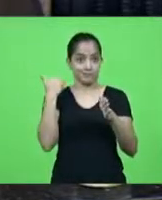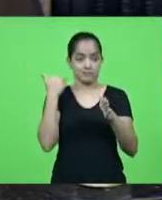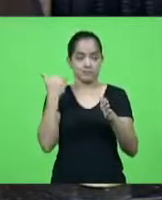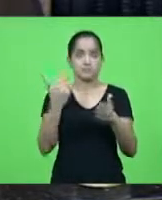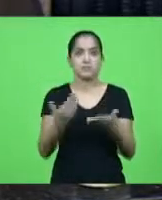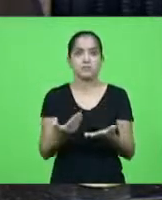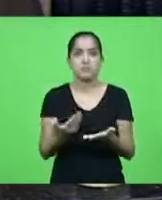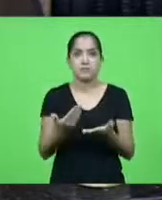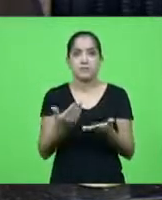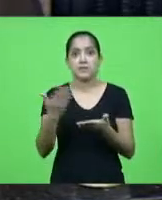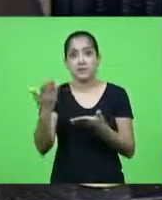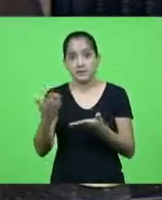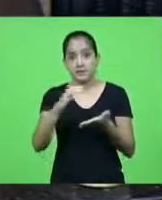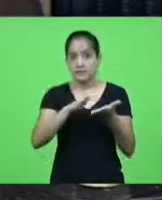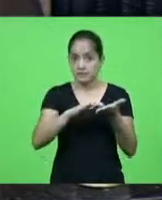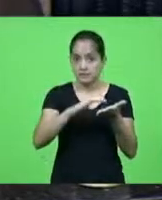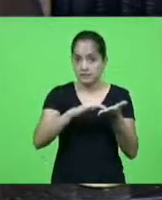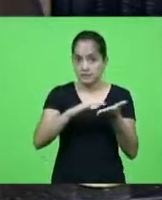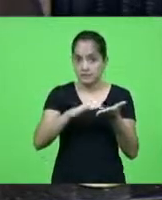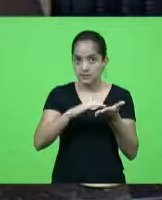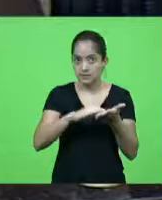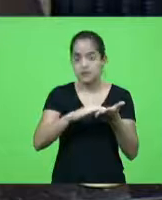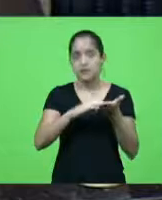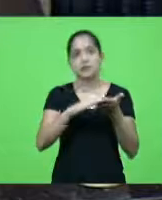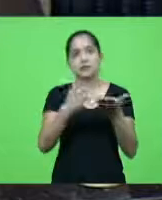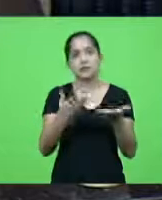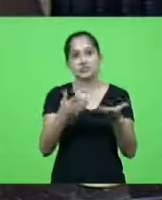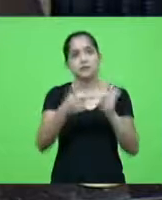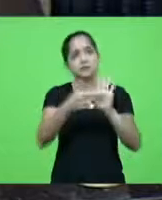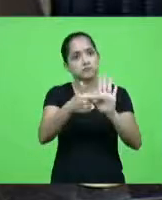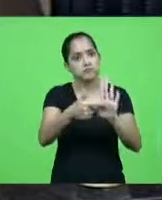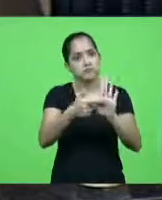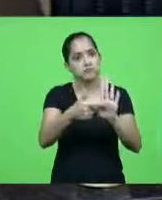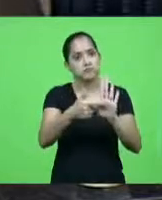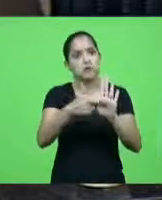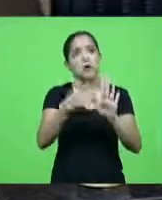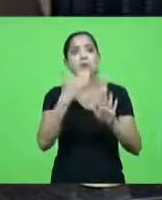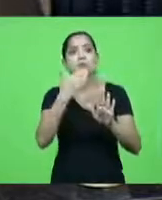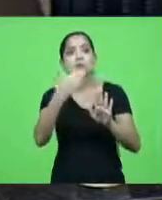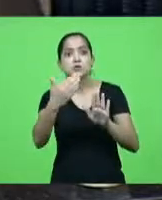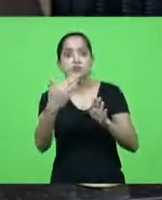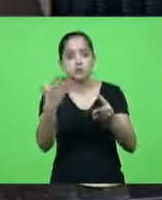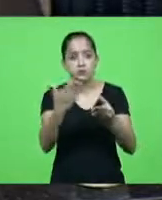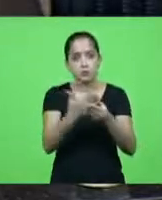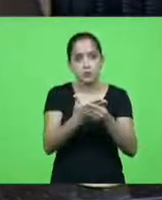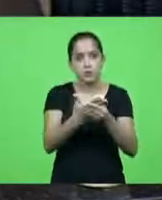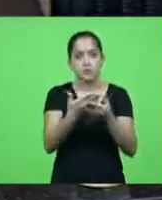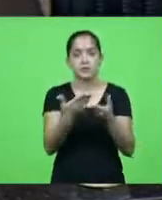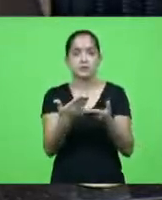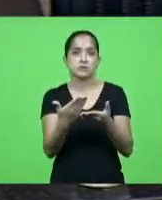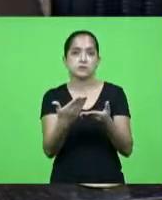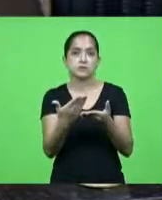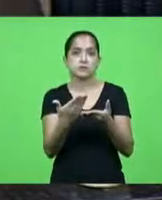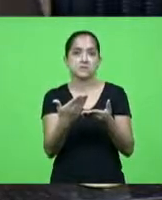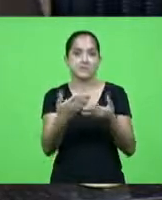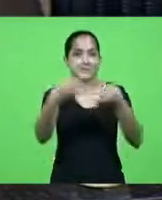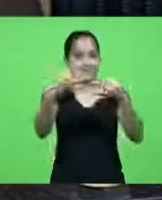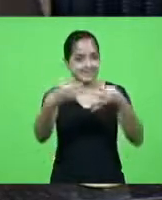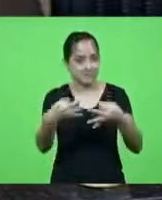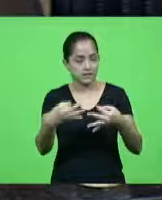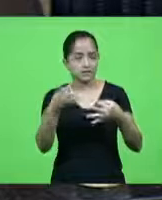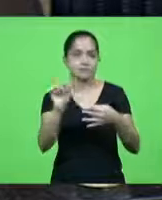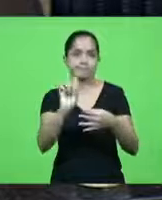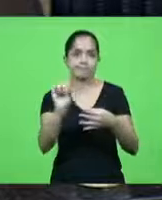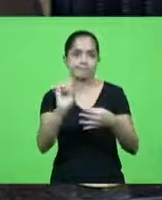boa vontade da secretaria nos disponibilizar, quando o pedido, um processo, essa não é a forma adequada.